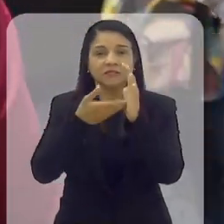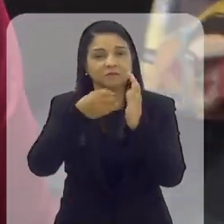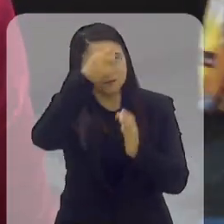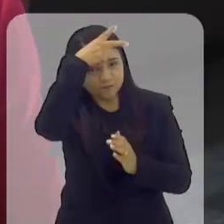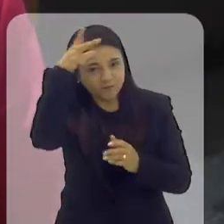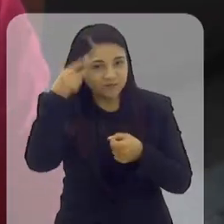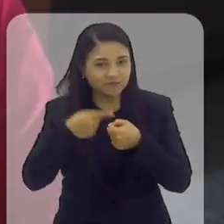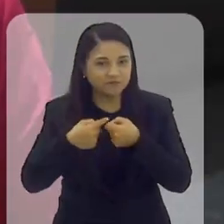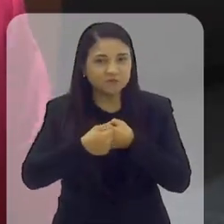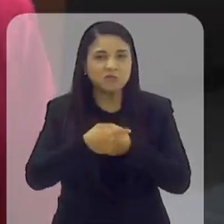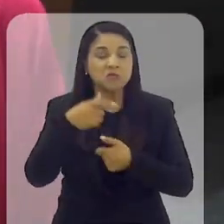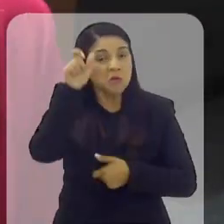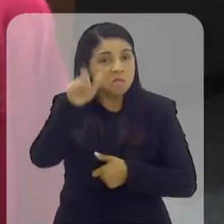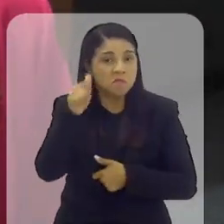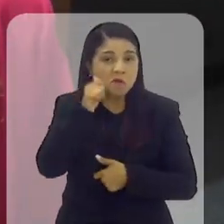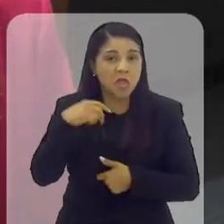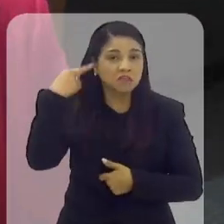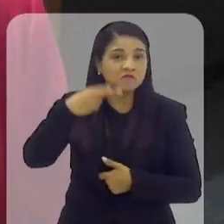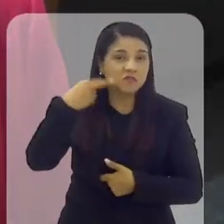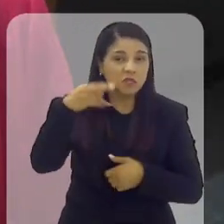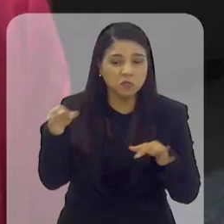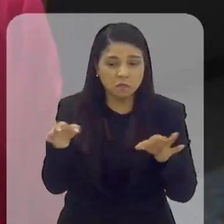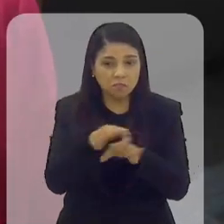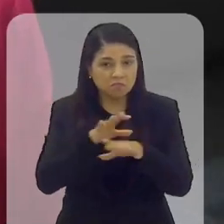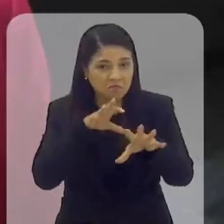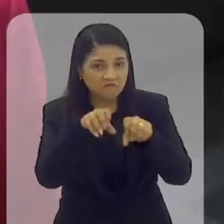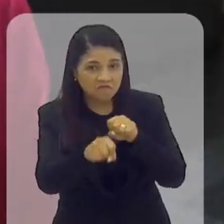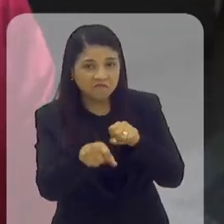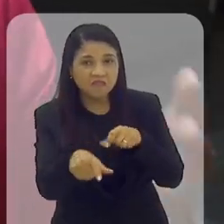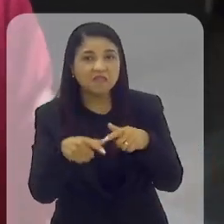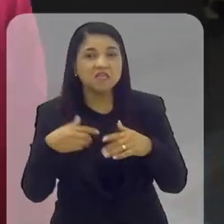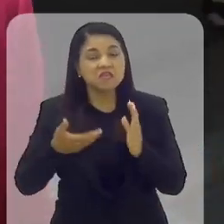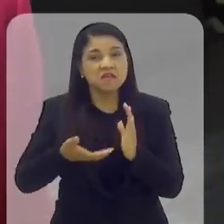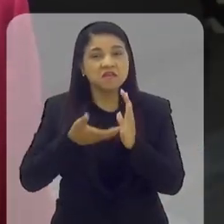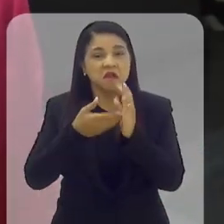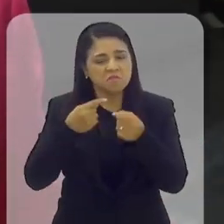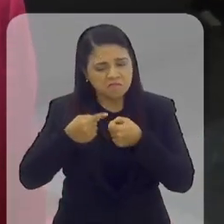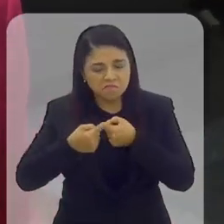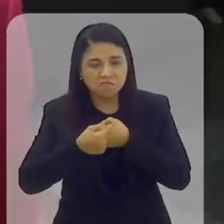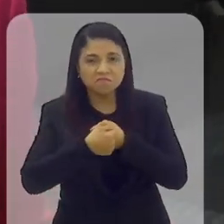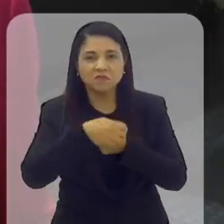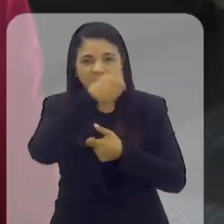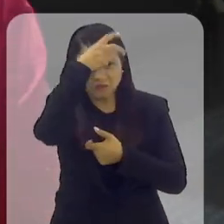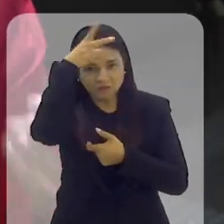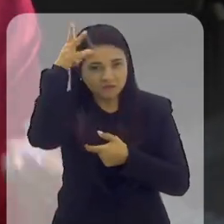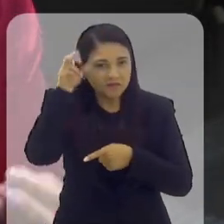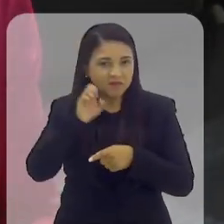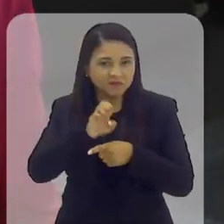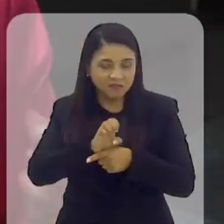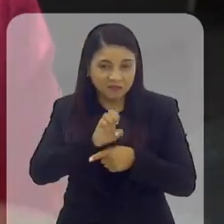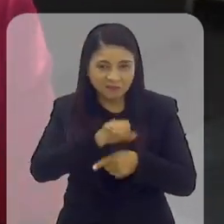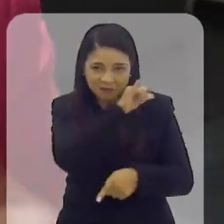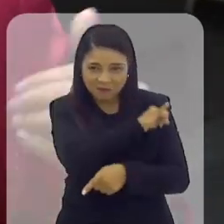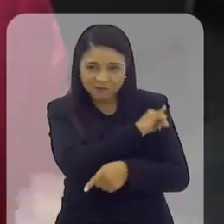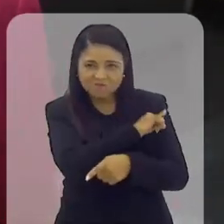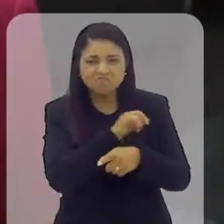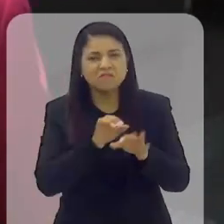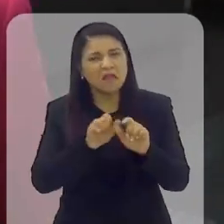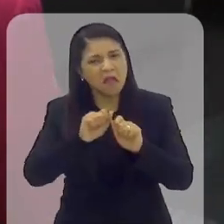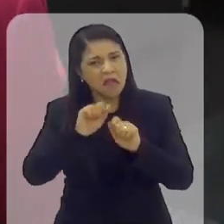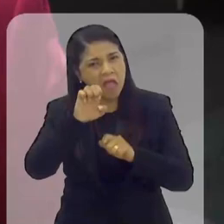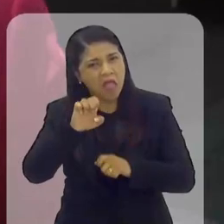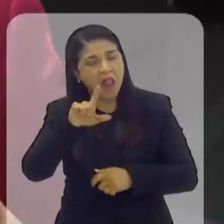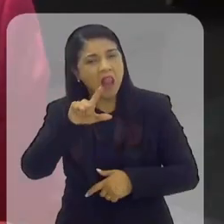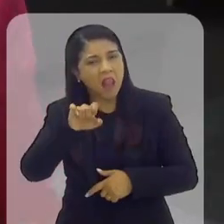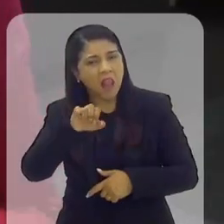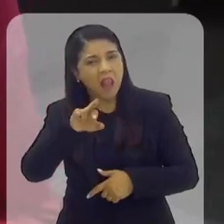municipais precisamos ter mulheres vereadoras preparadas, precisamos ter câmaras municipais no interior do Estado com preparo. E a Elerge tem toda